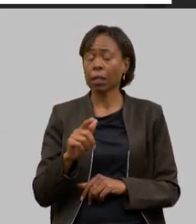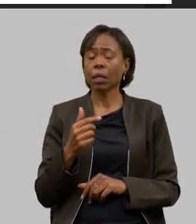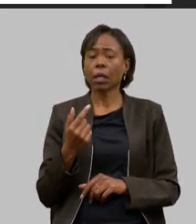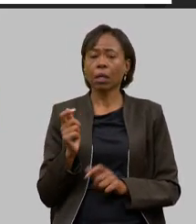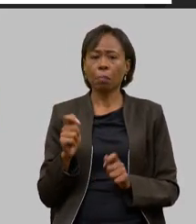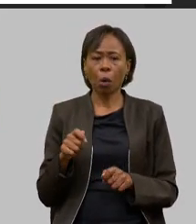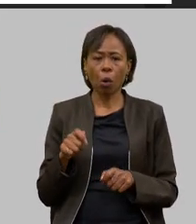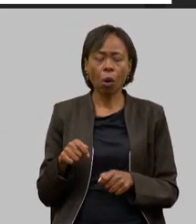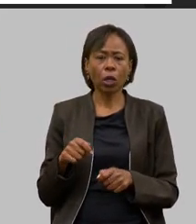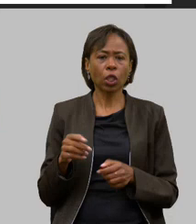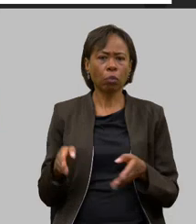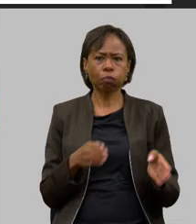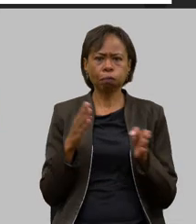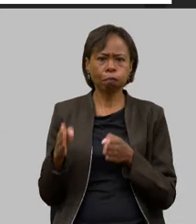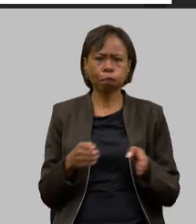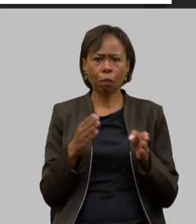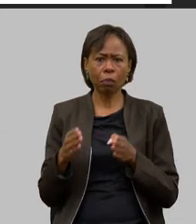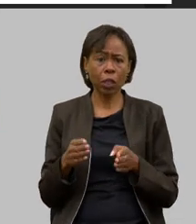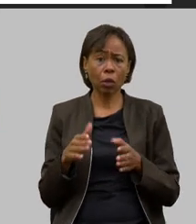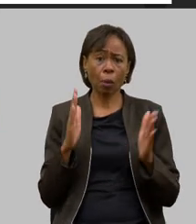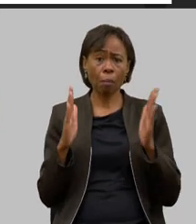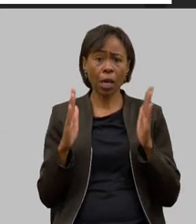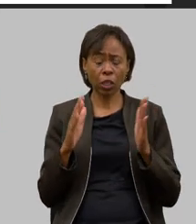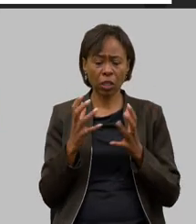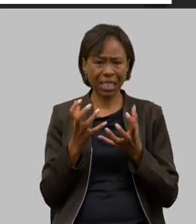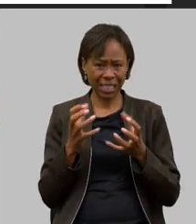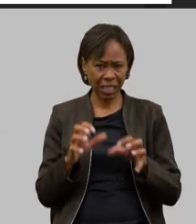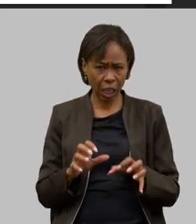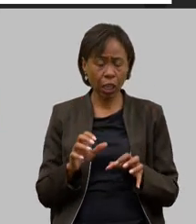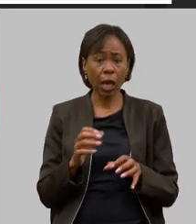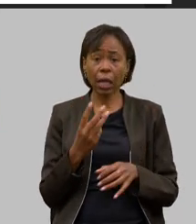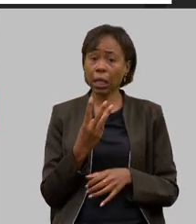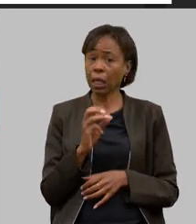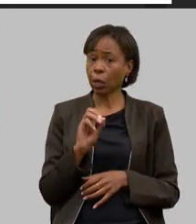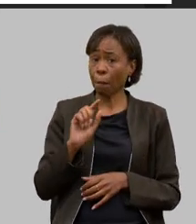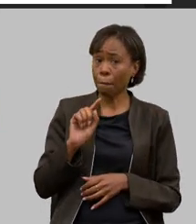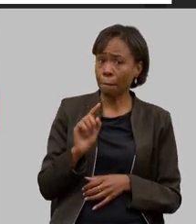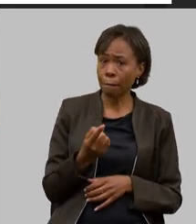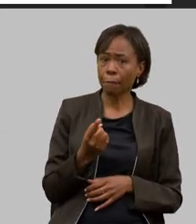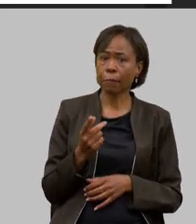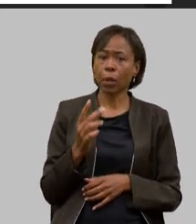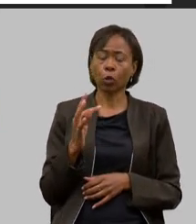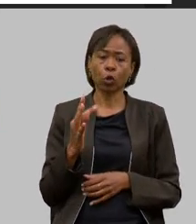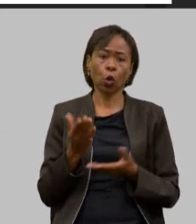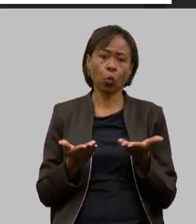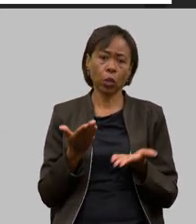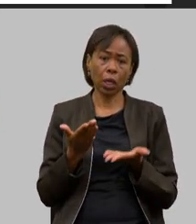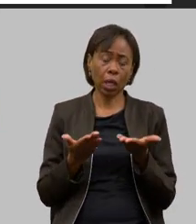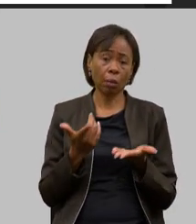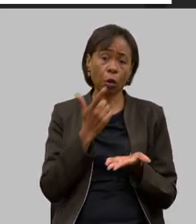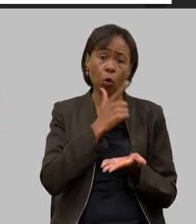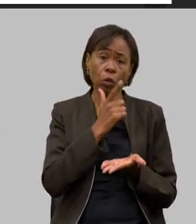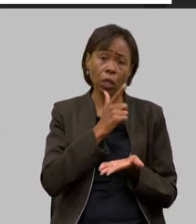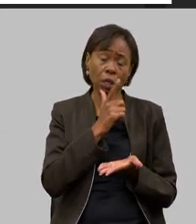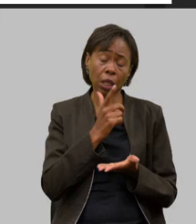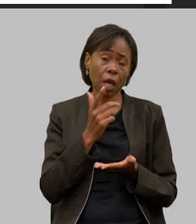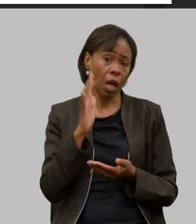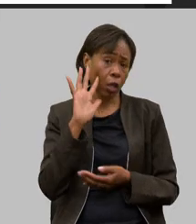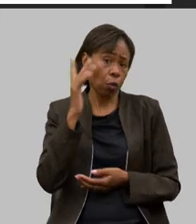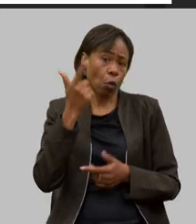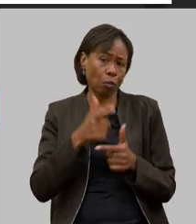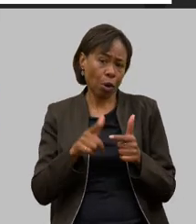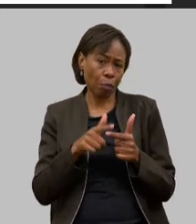safrinha o período de seca até 30 toneladas por hectare para poder resolver o problema da ente safra para a pecuária de leite de